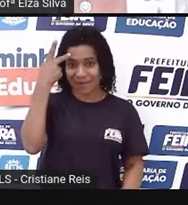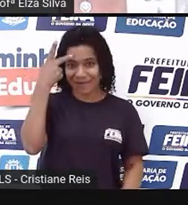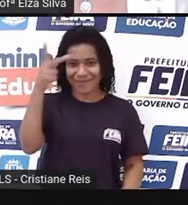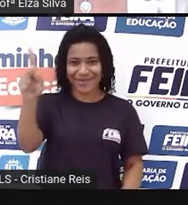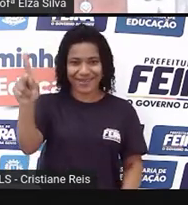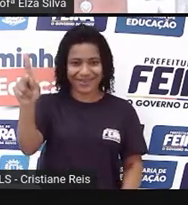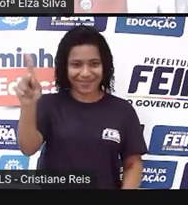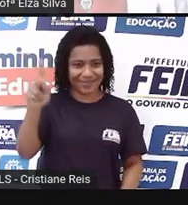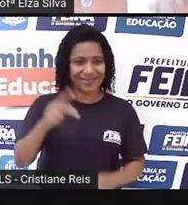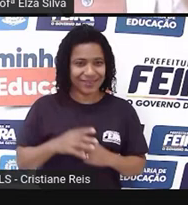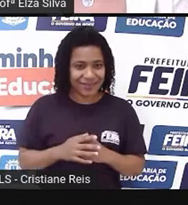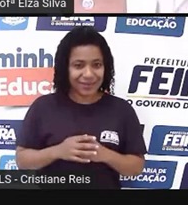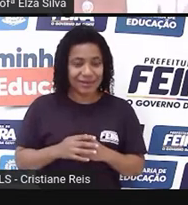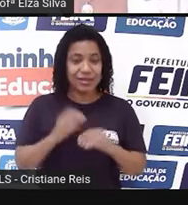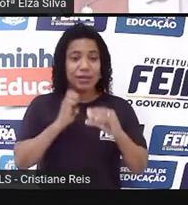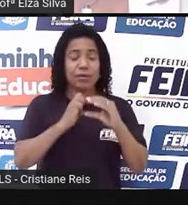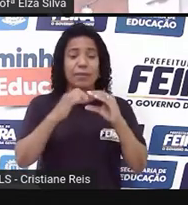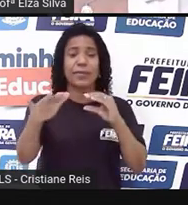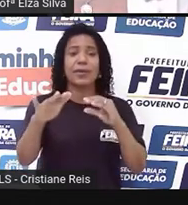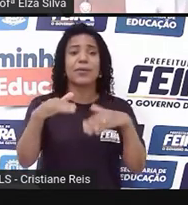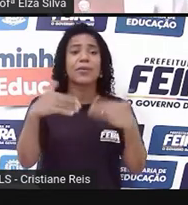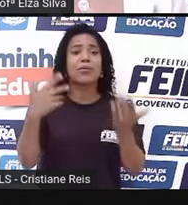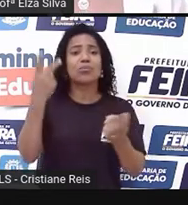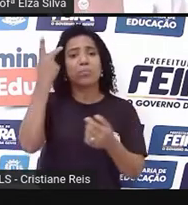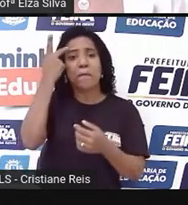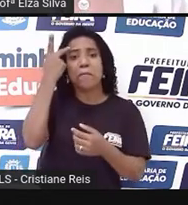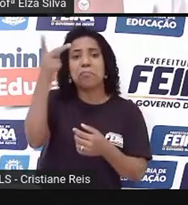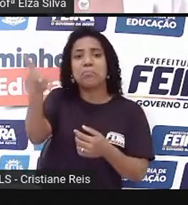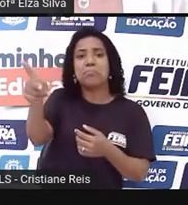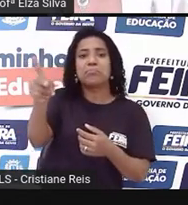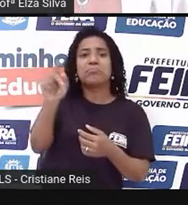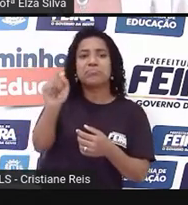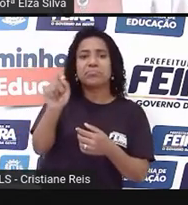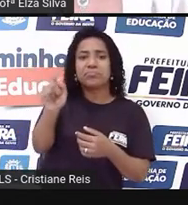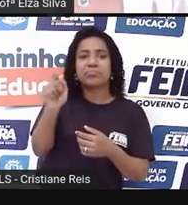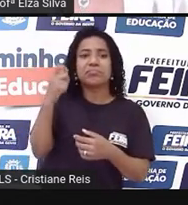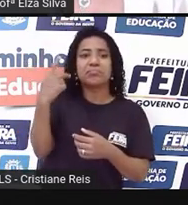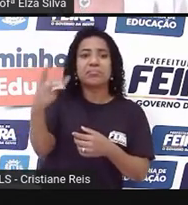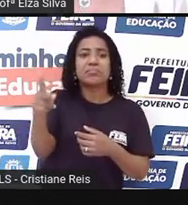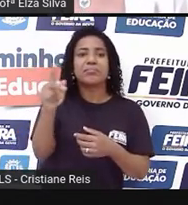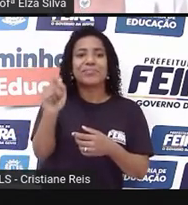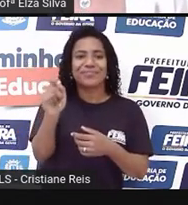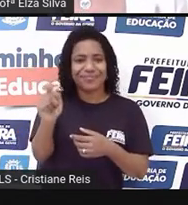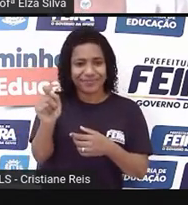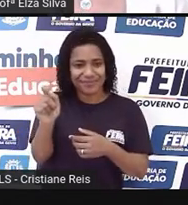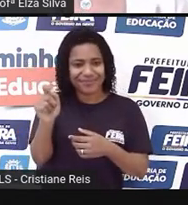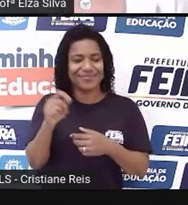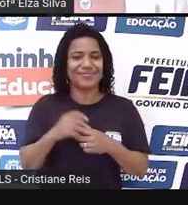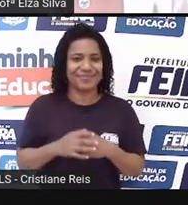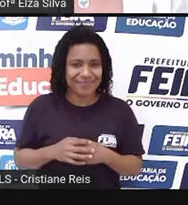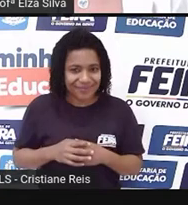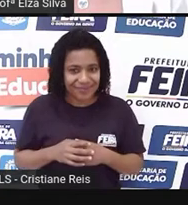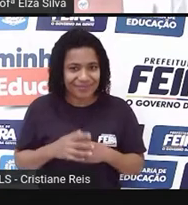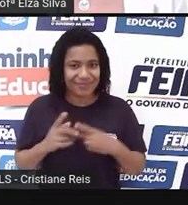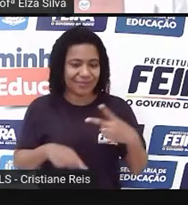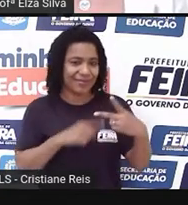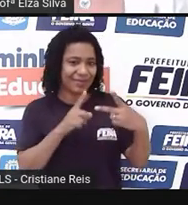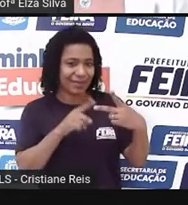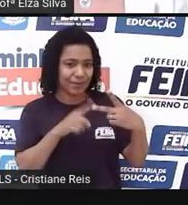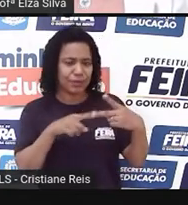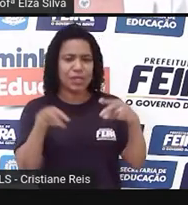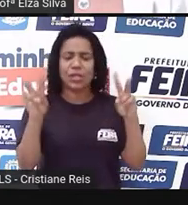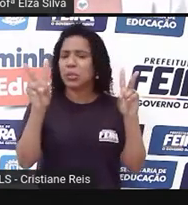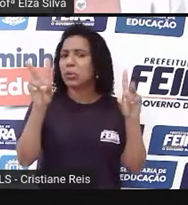endereço de e-mail para quem você quer enviar a mensagem. Here, subject, é o assunto.